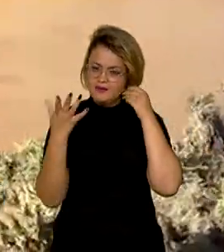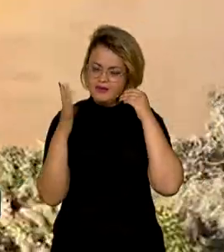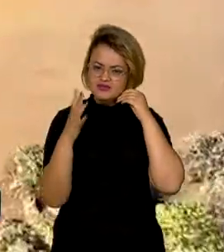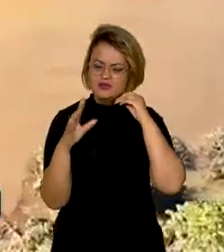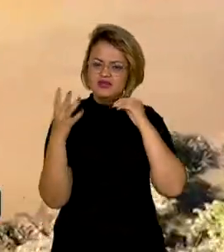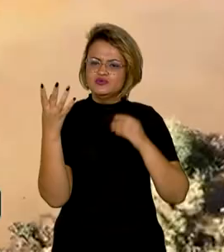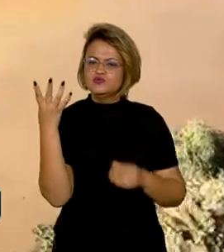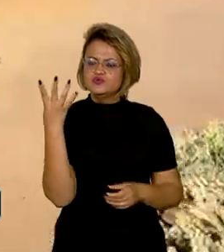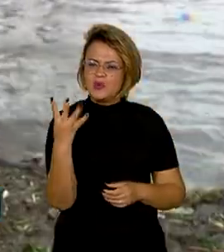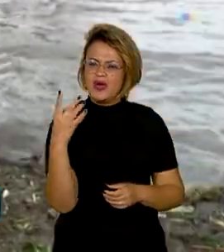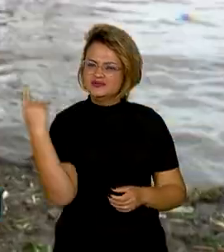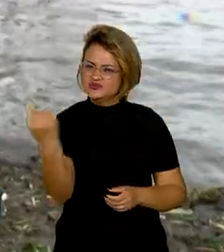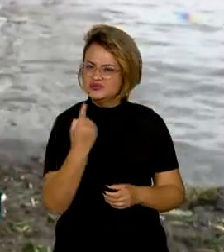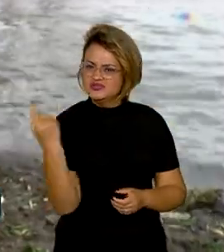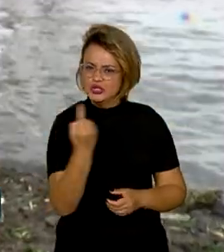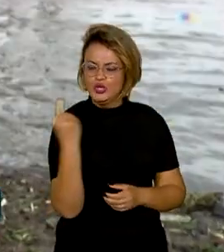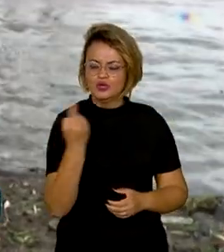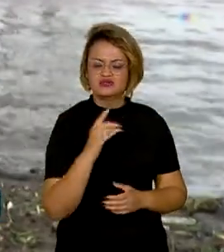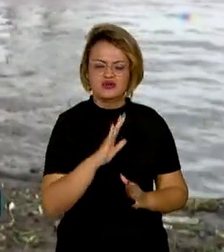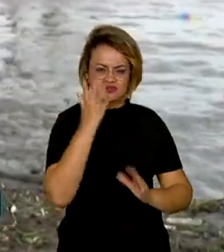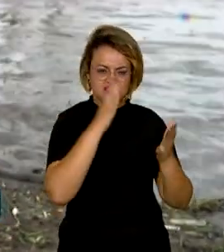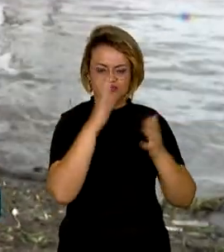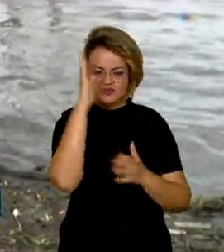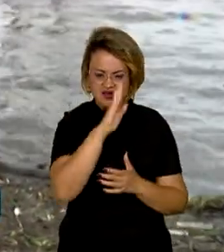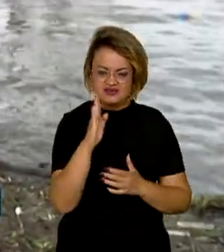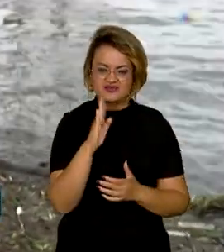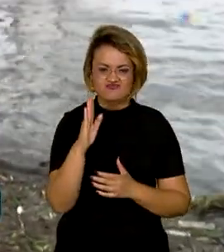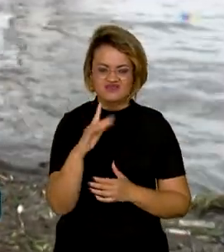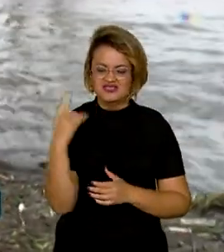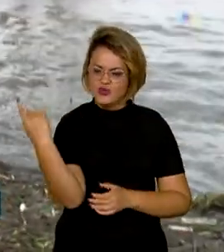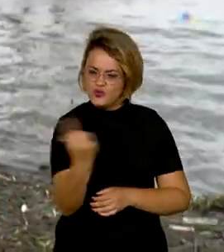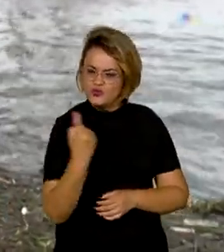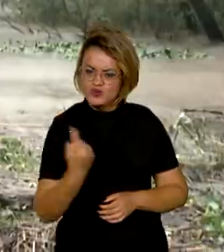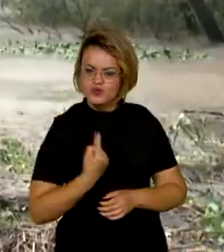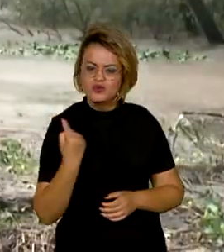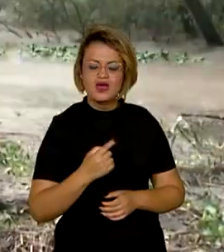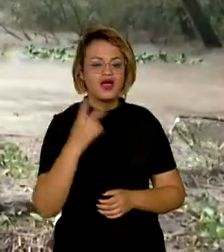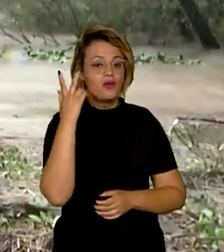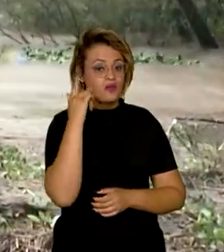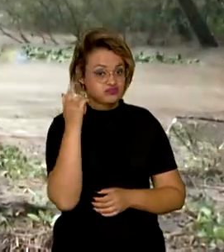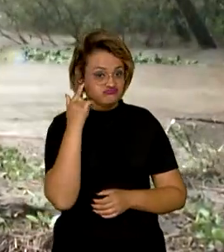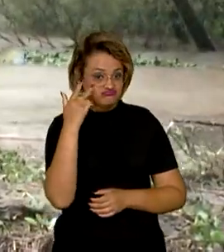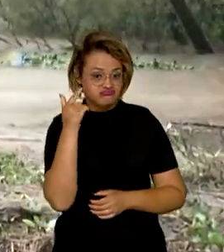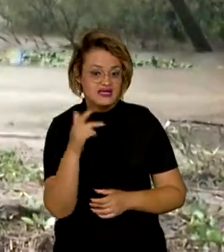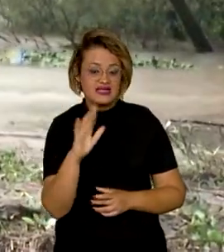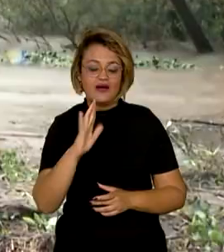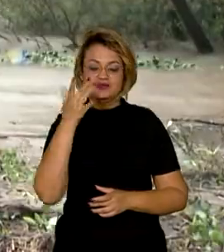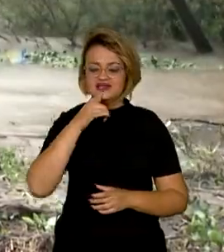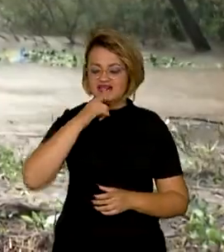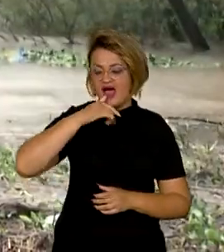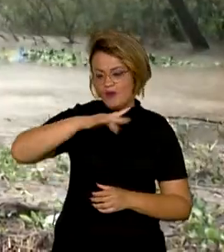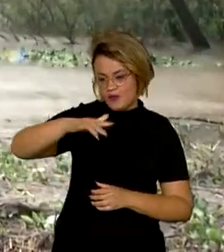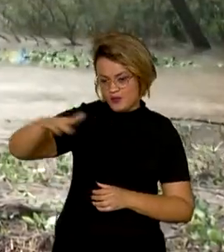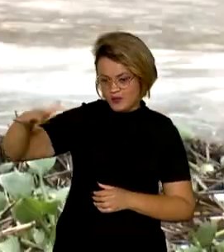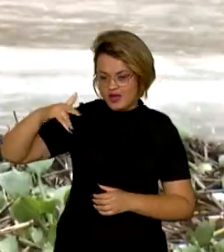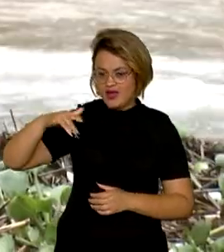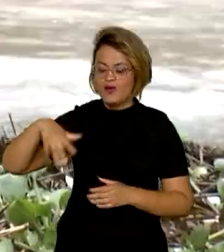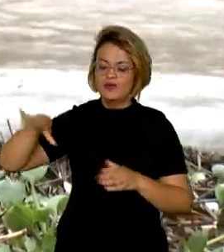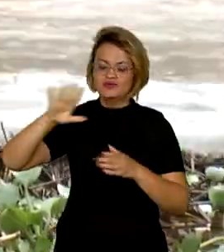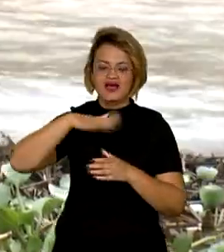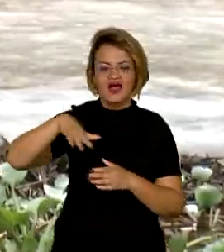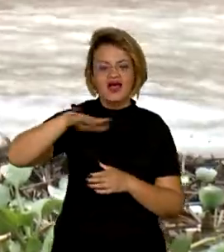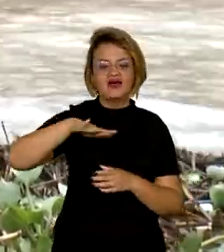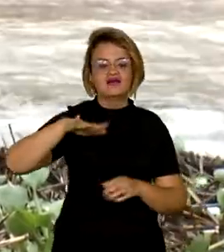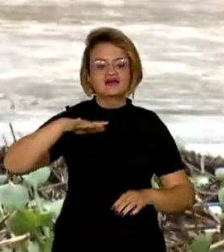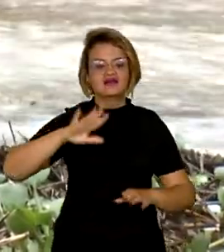atingiram o sul do Brasil. Este fenômeno meteorológico é comum e se forma sobre o oceano ou o continente e